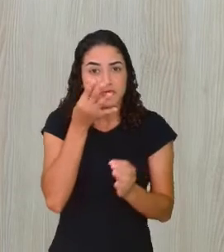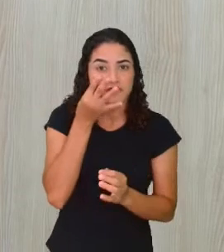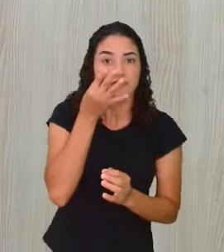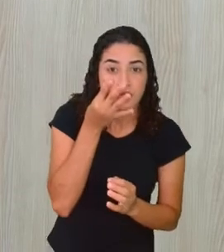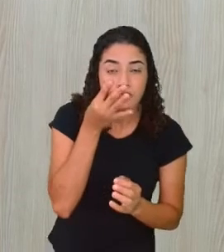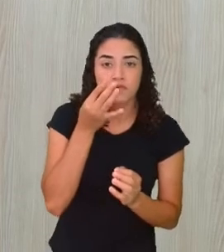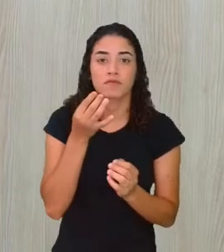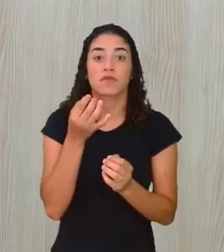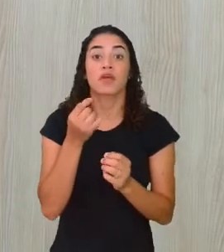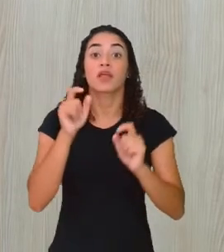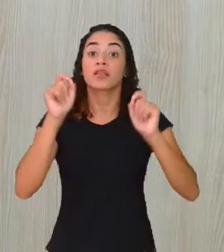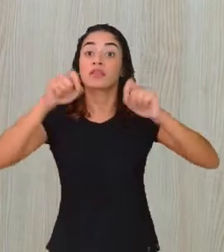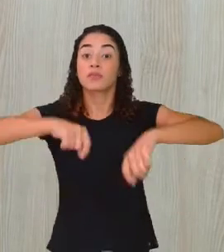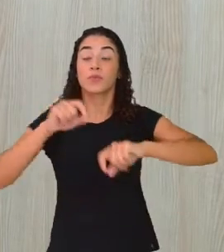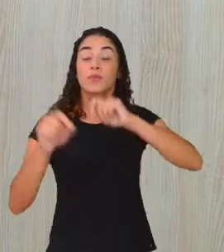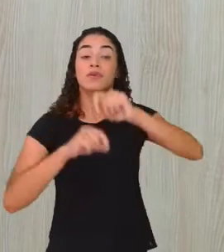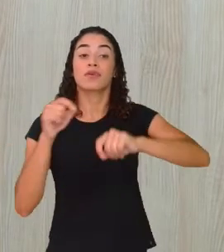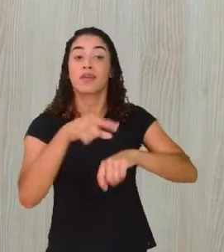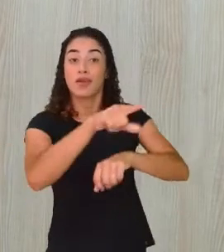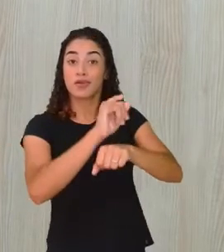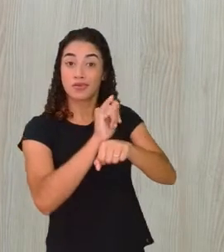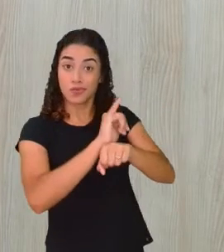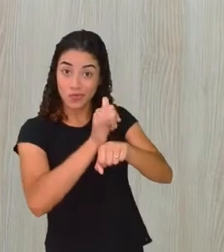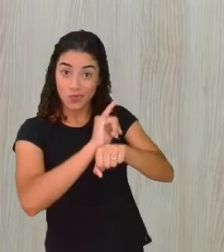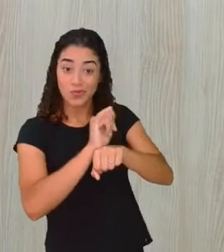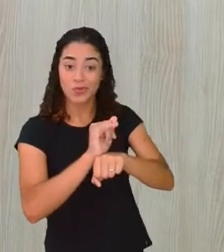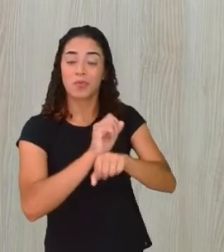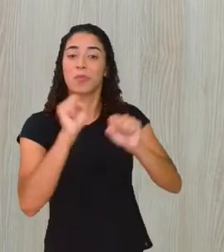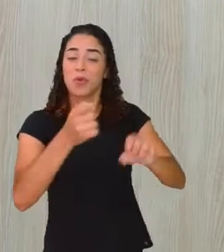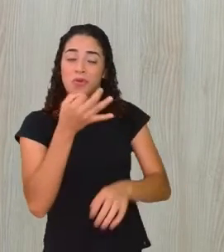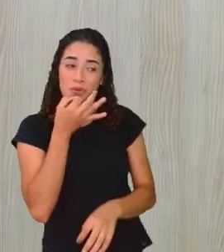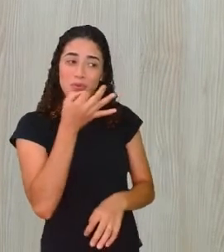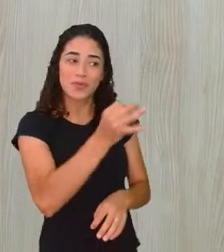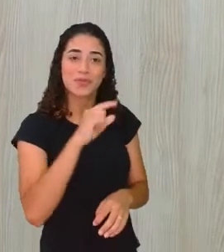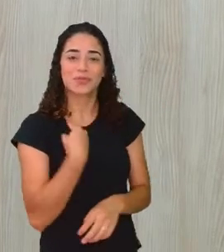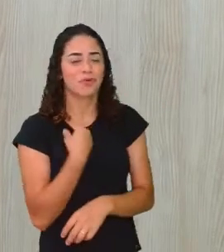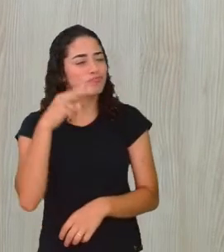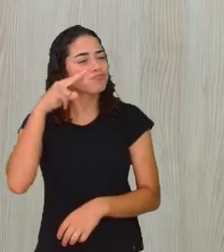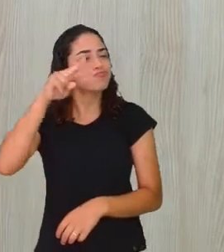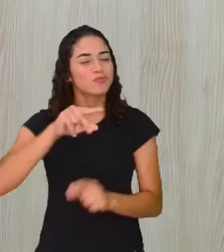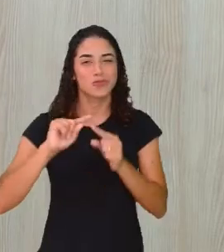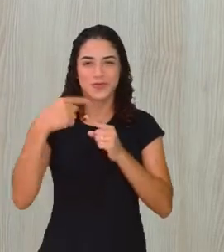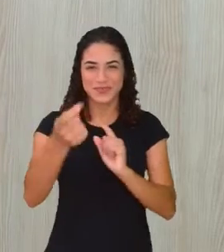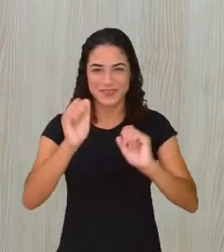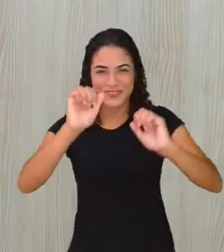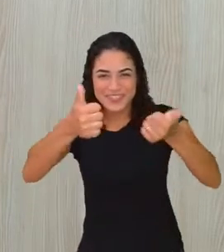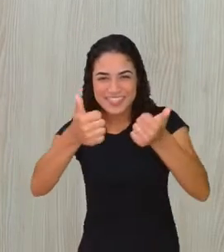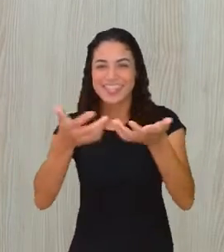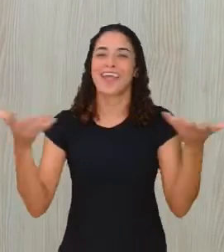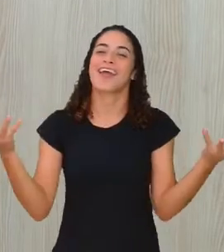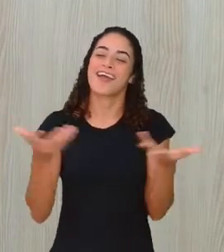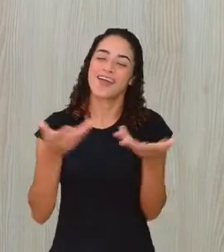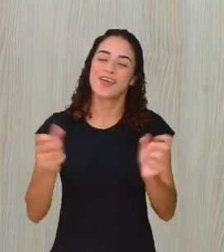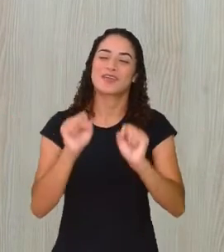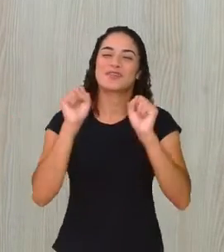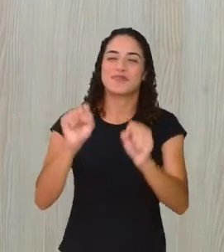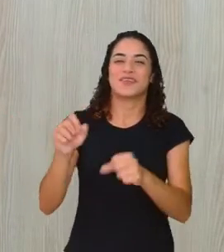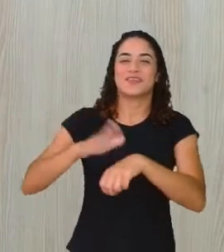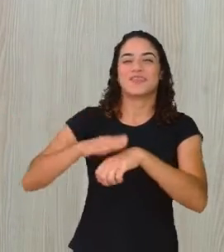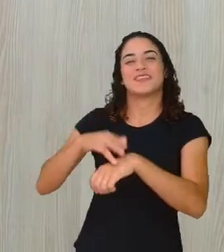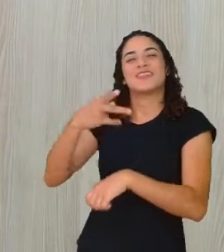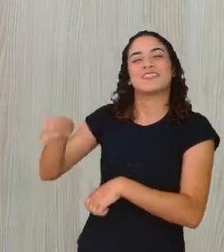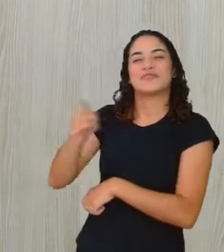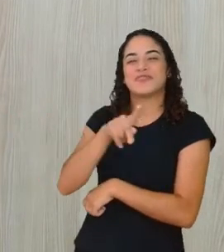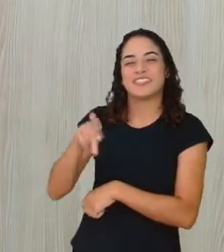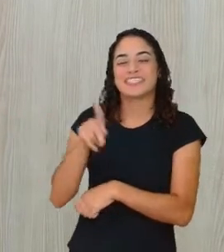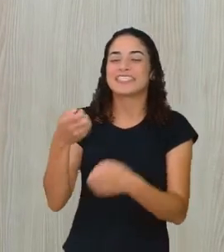no nosso canal do YouTube, porque a gente está sempre de olho por lá. Dito isso, vou passar a palavra para a nossa queridíssima professora Adriana,